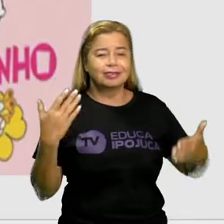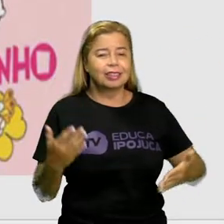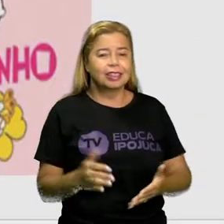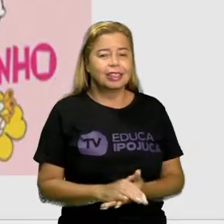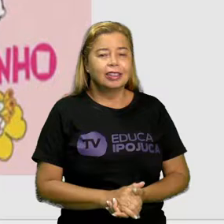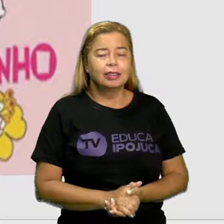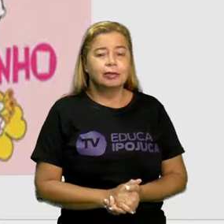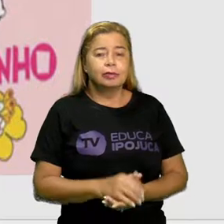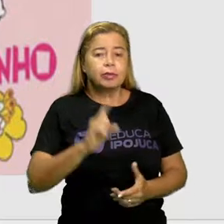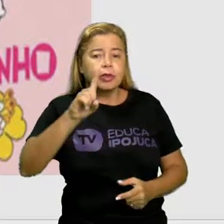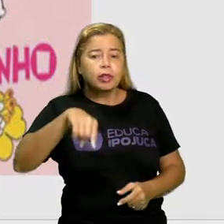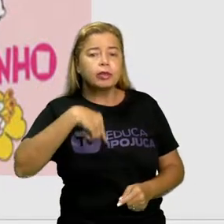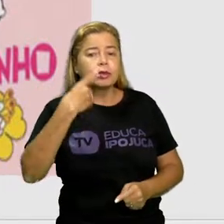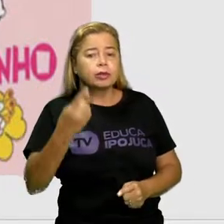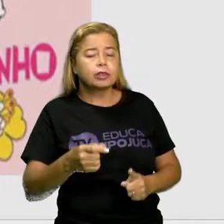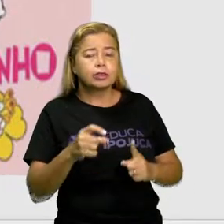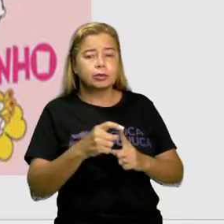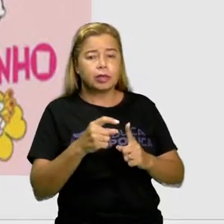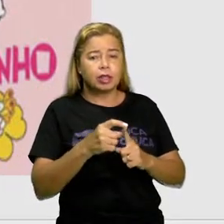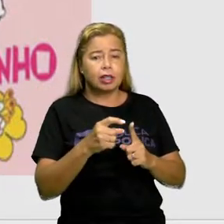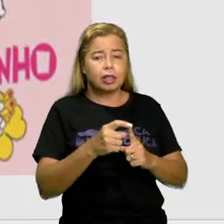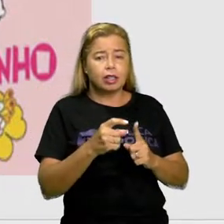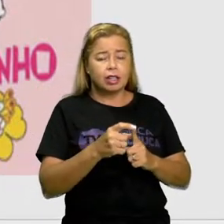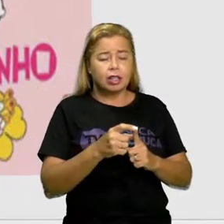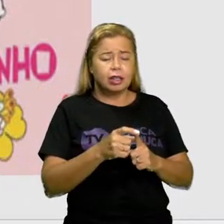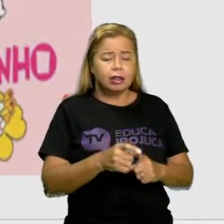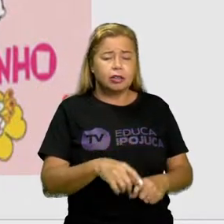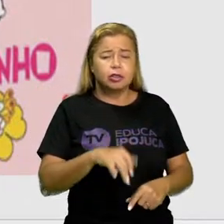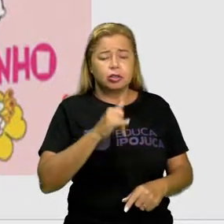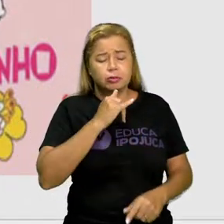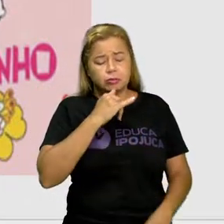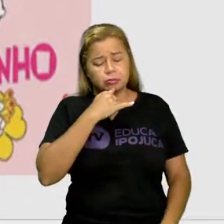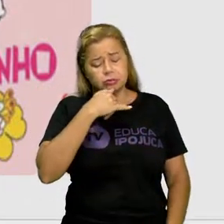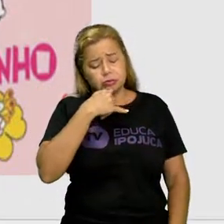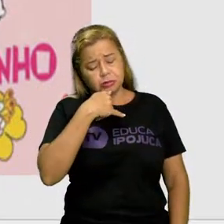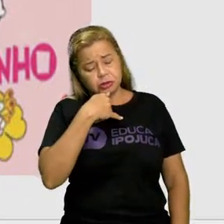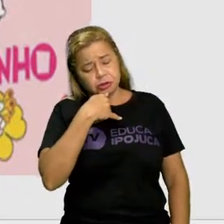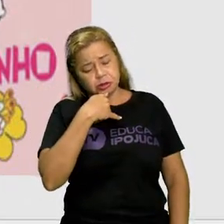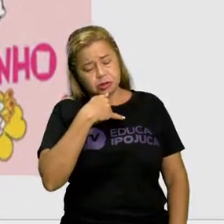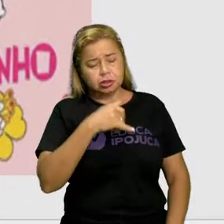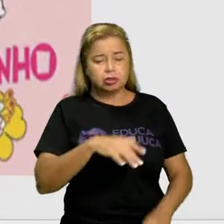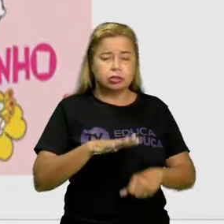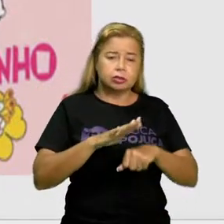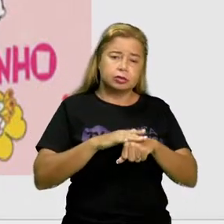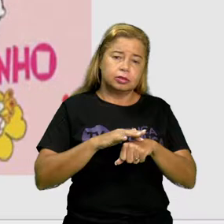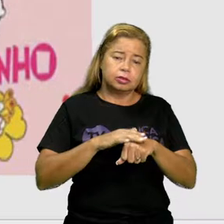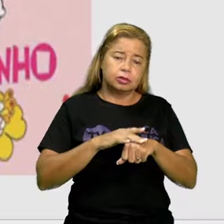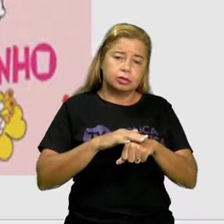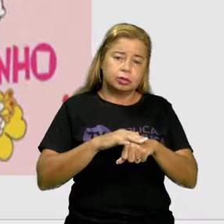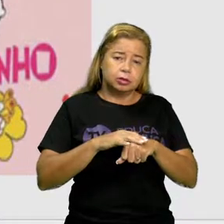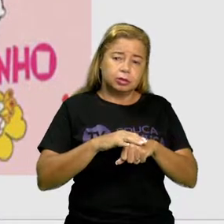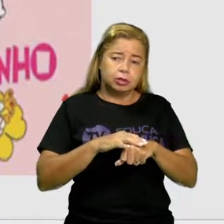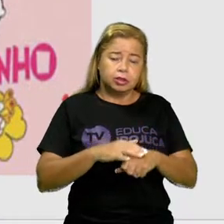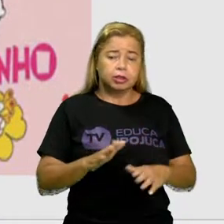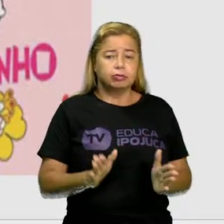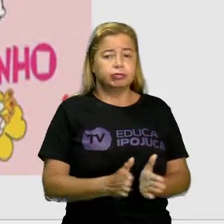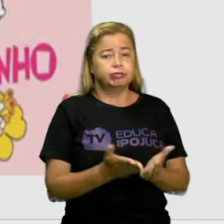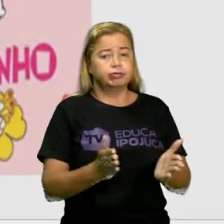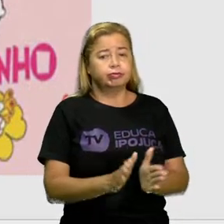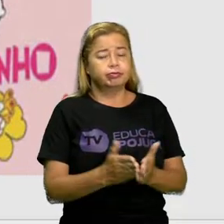outras são sempre tristezas, como doenças e pobrezas.